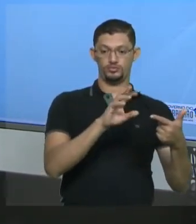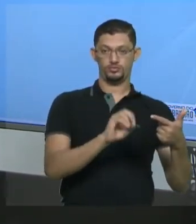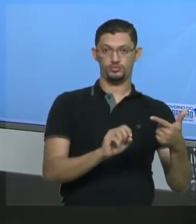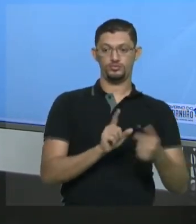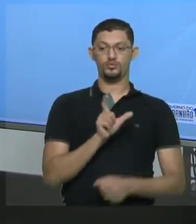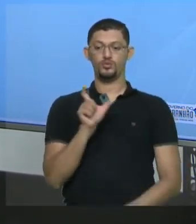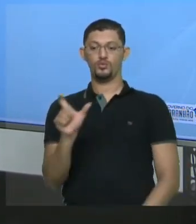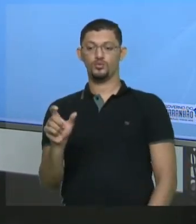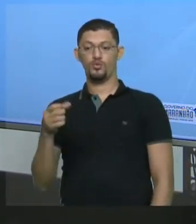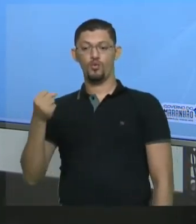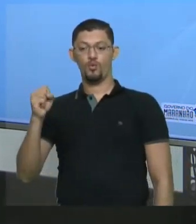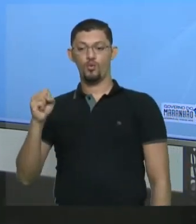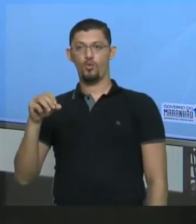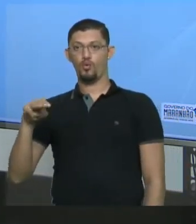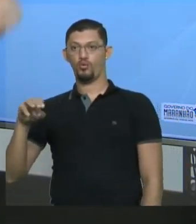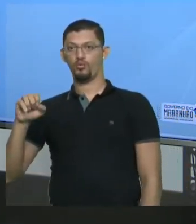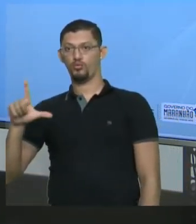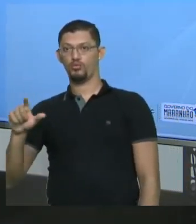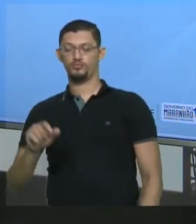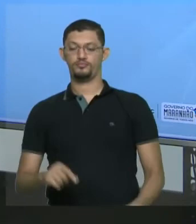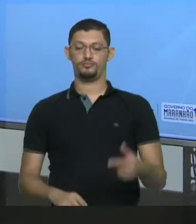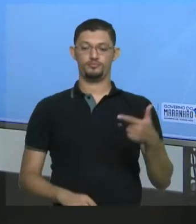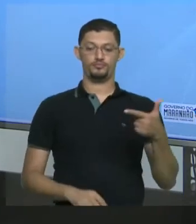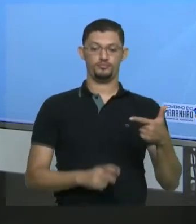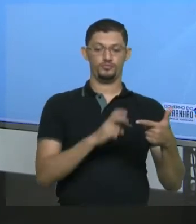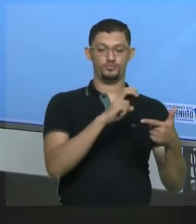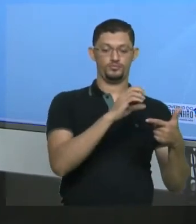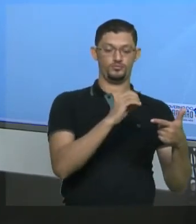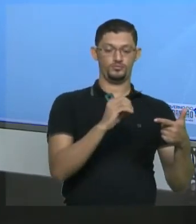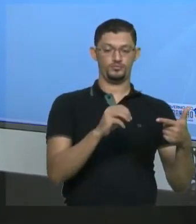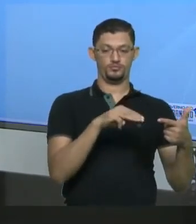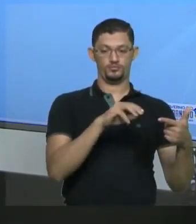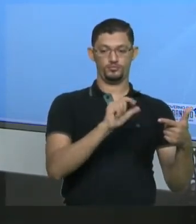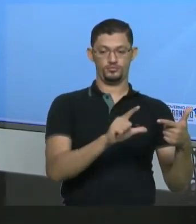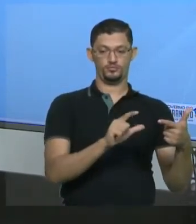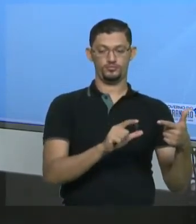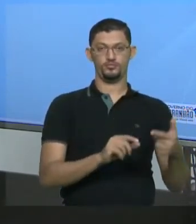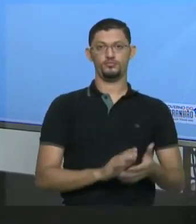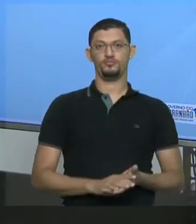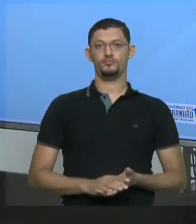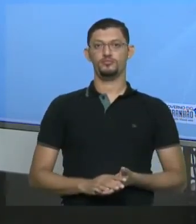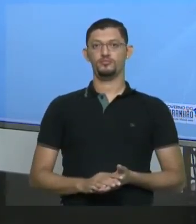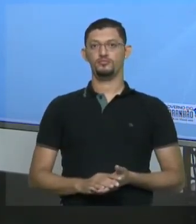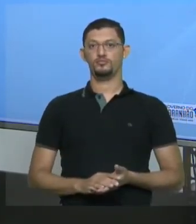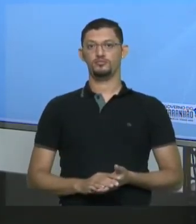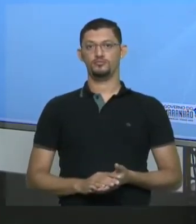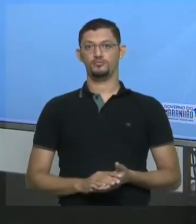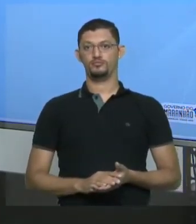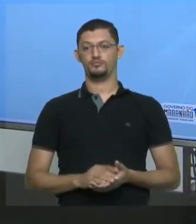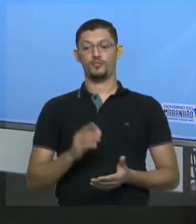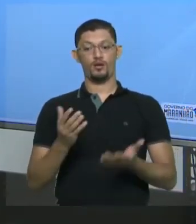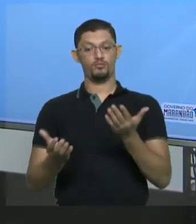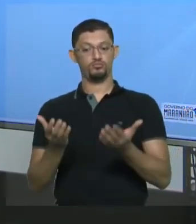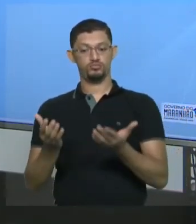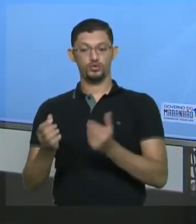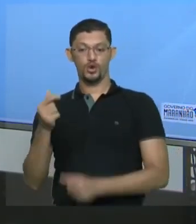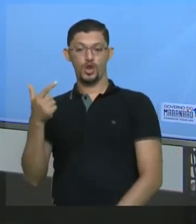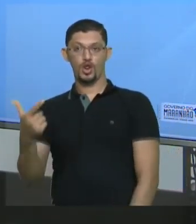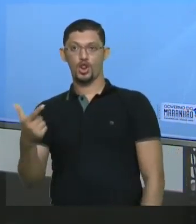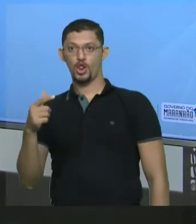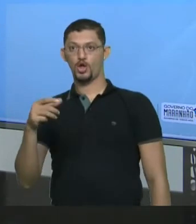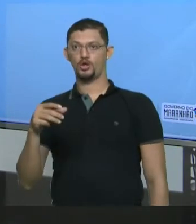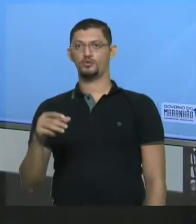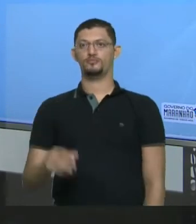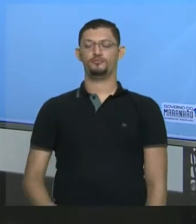em mol de soluto? 8. Se eu tiver meio litro de solução, quanto é que eu tenho em mol de soluto? 2. Então, é uma proporção. Dividindo